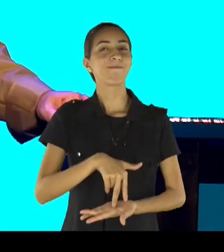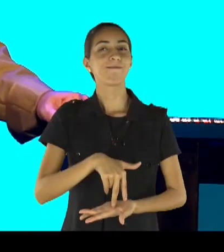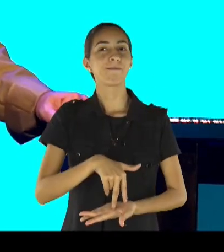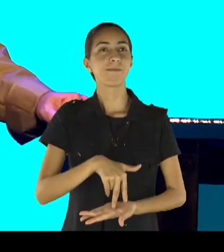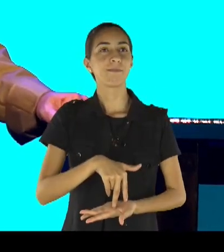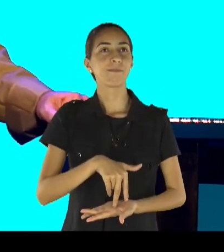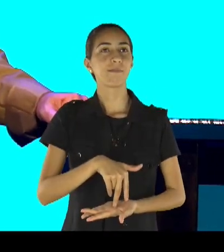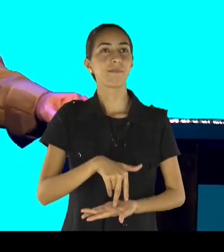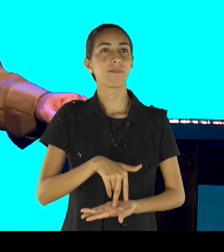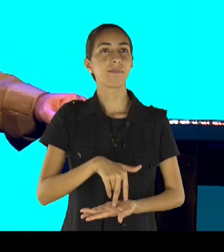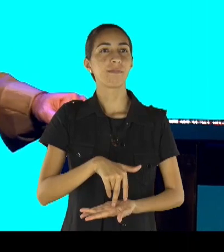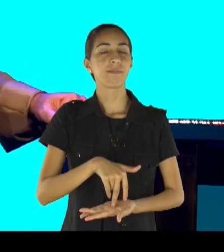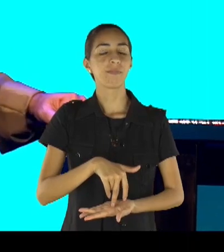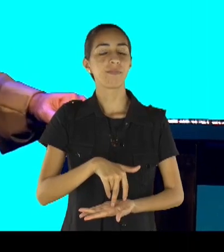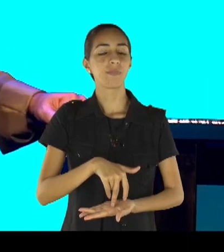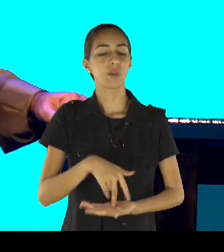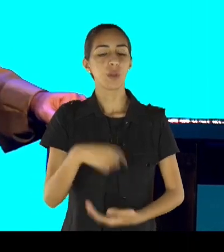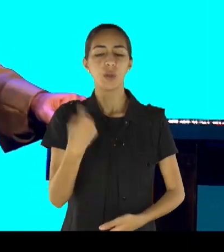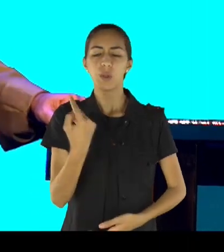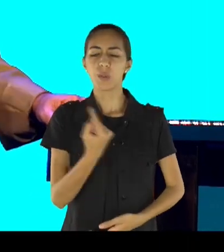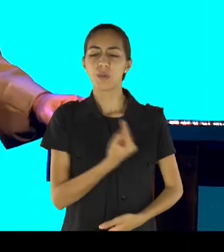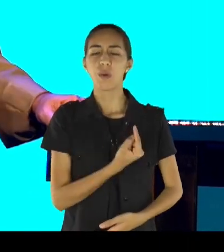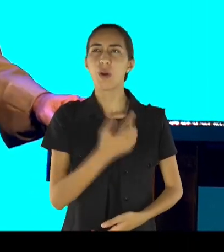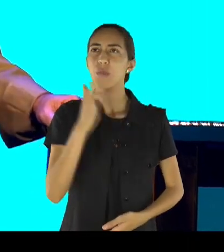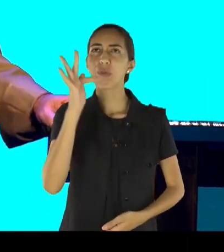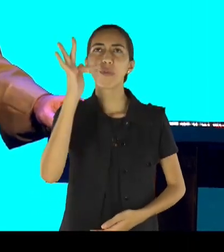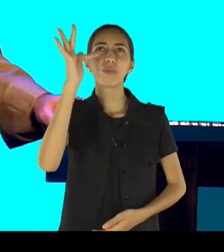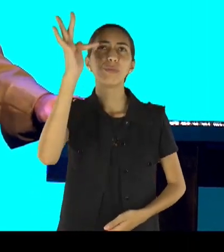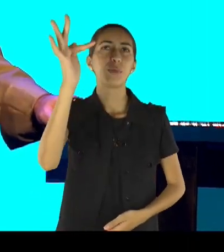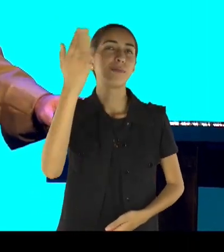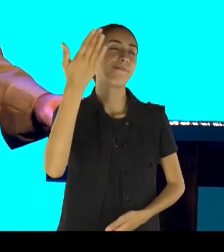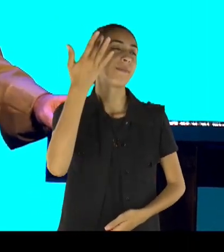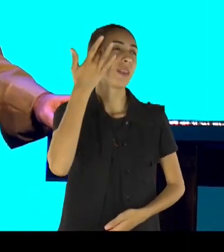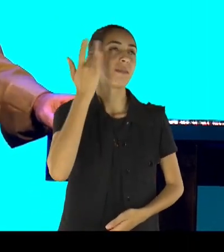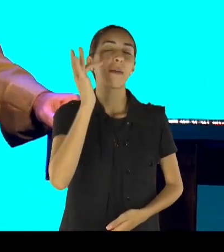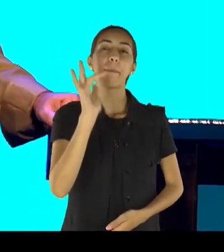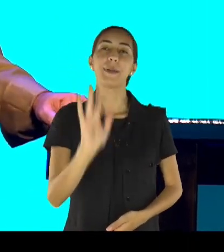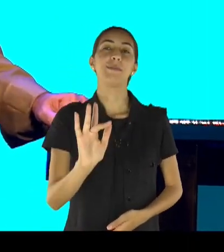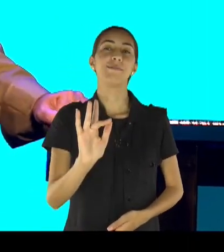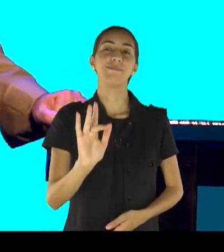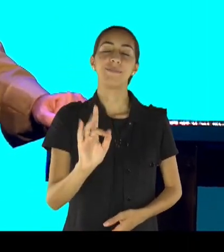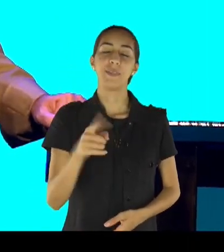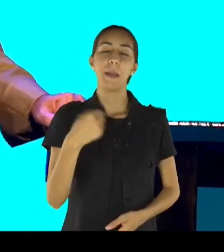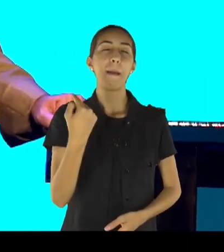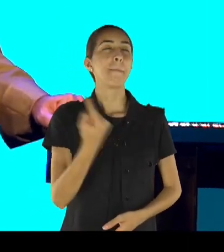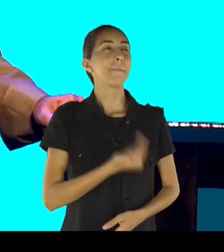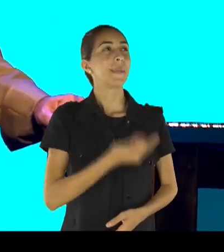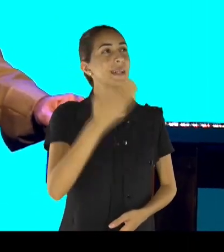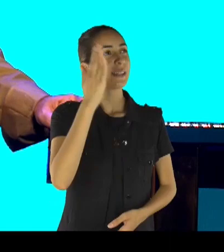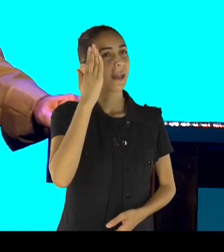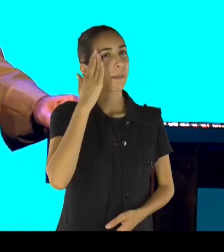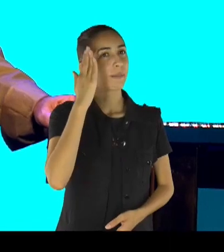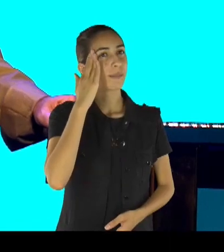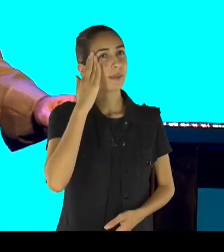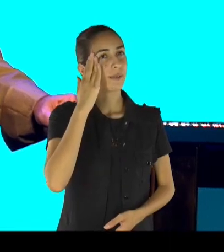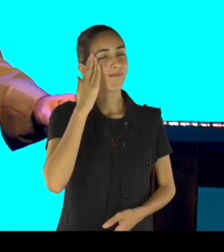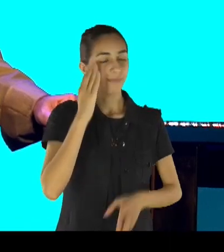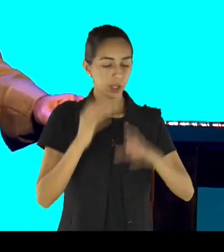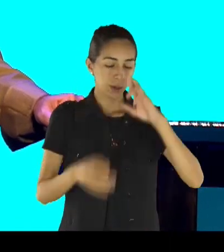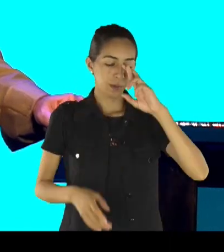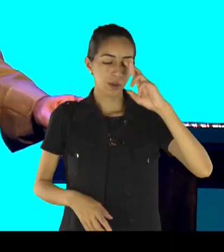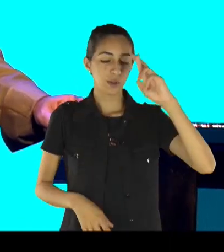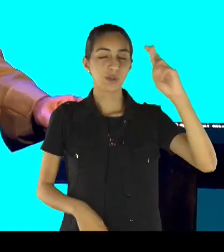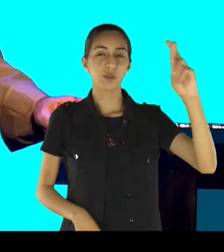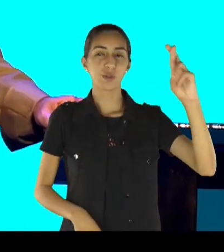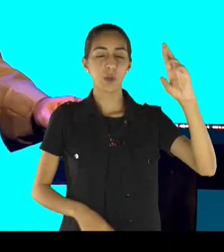mas nós sabemos, que o Senhor, já declarou, tudo isso, que nós íamos passar, e o Senhor, fala para nós, olha, tem bom ânimo,